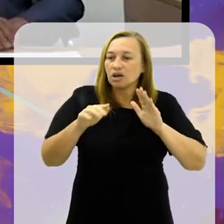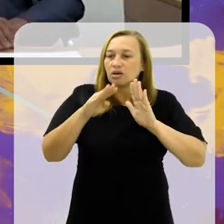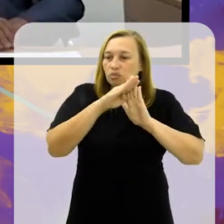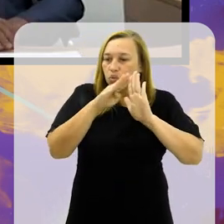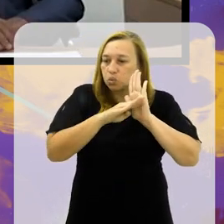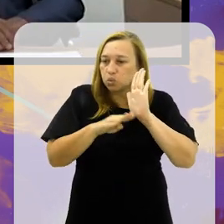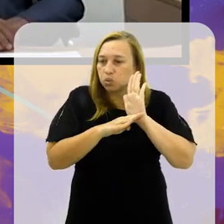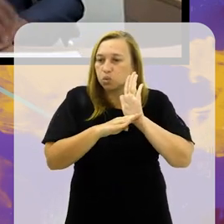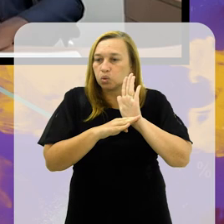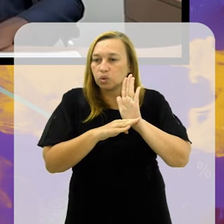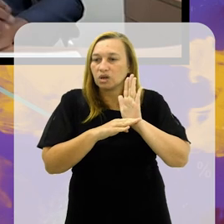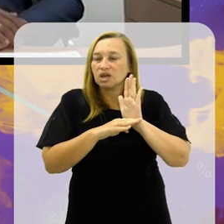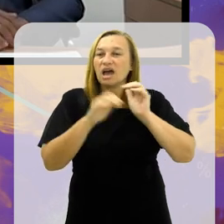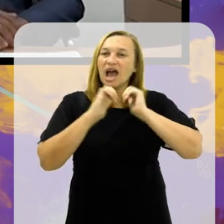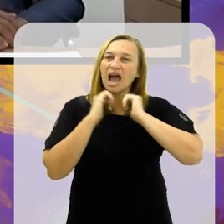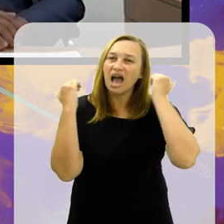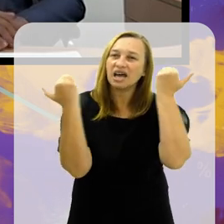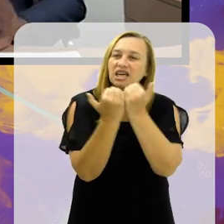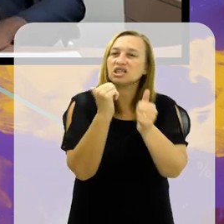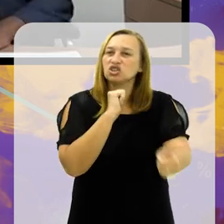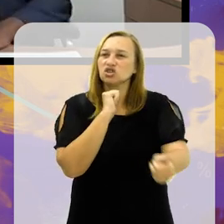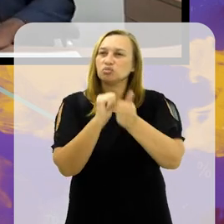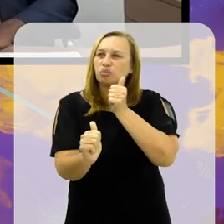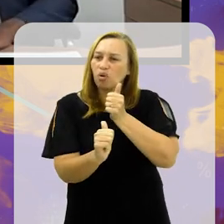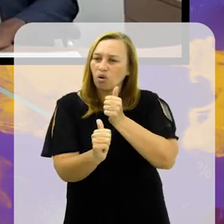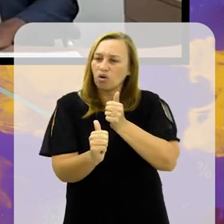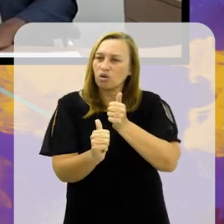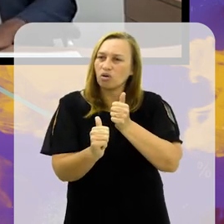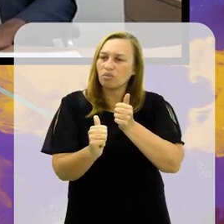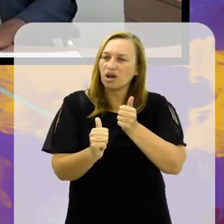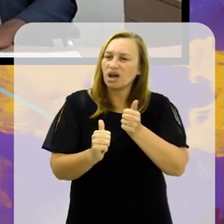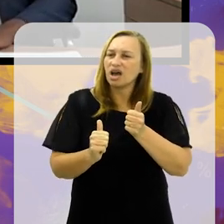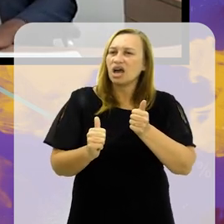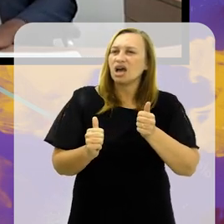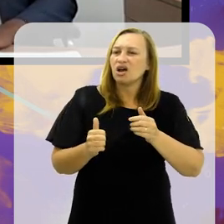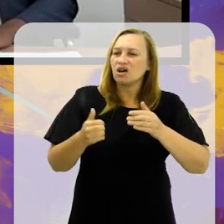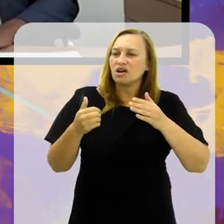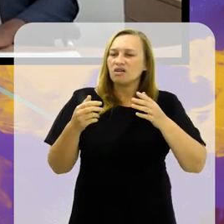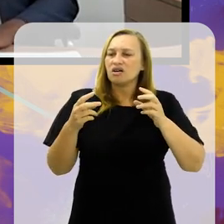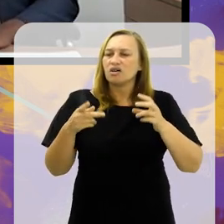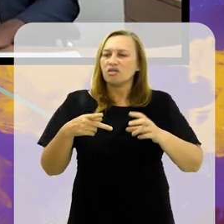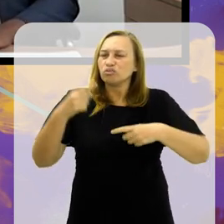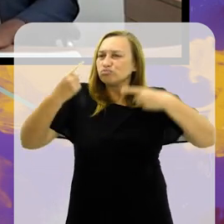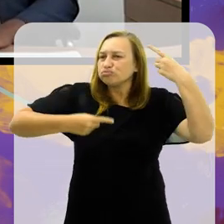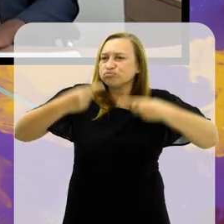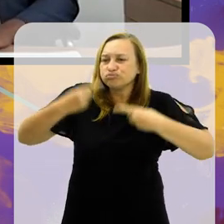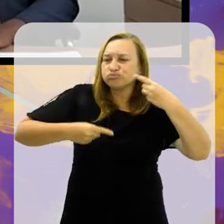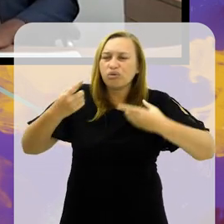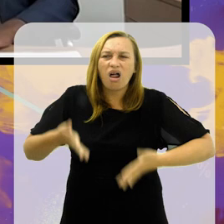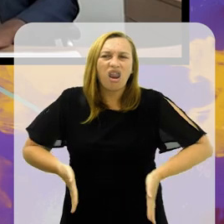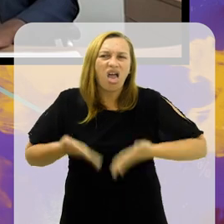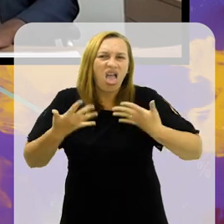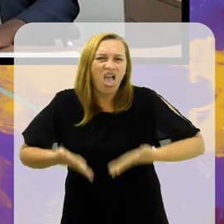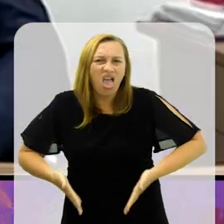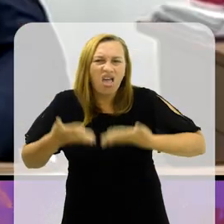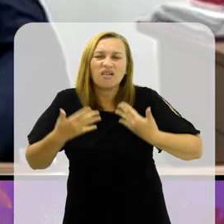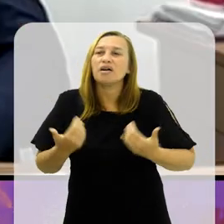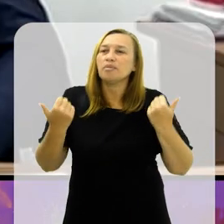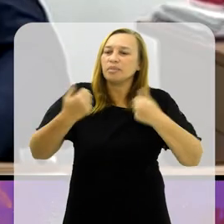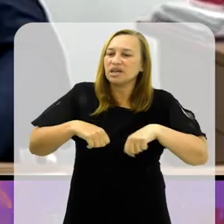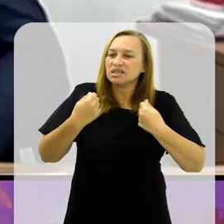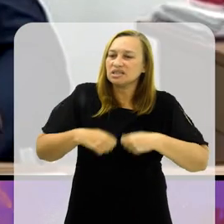do Arena Esportiva, tratando desses temas. E tratando, Rui, de forma leve. A gente precisa, hoje,